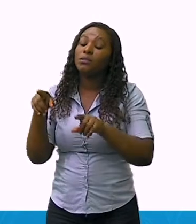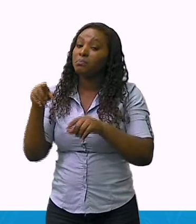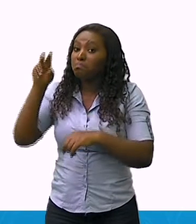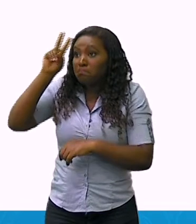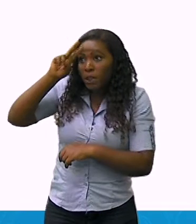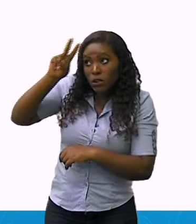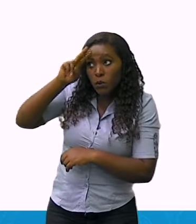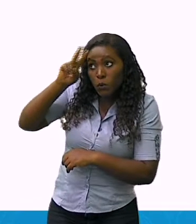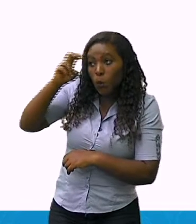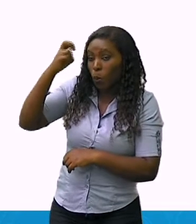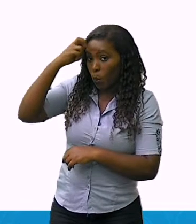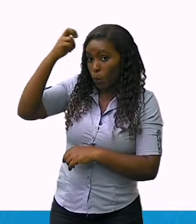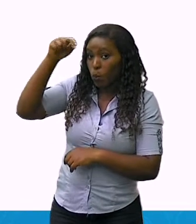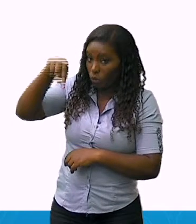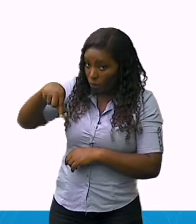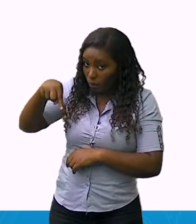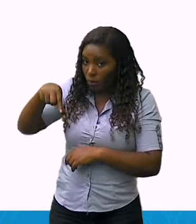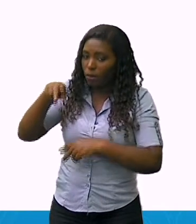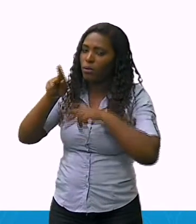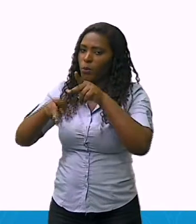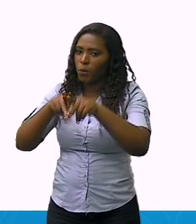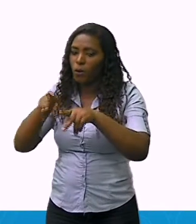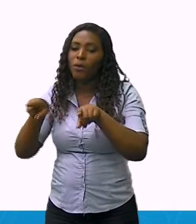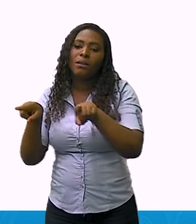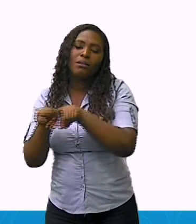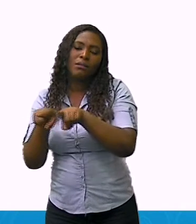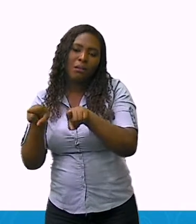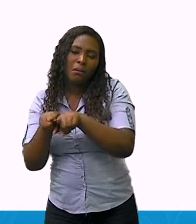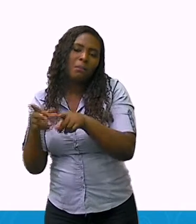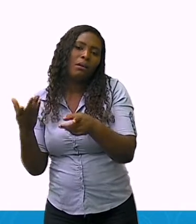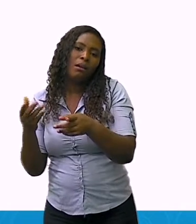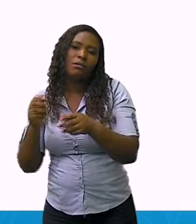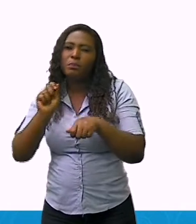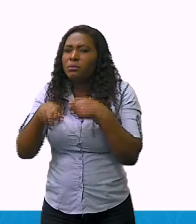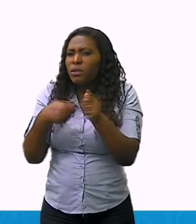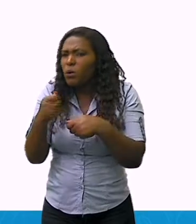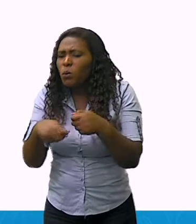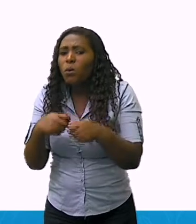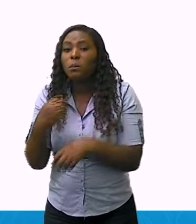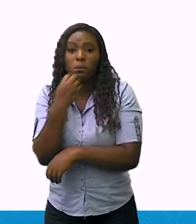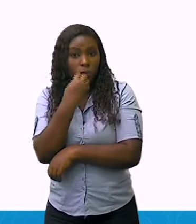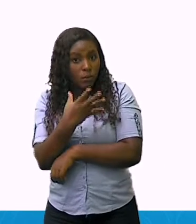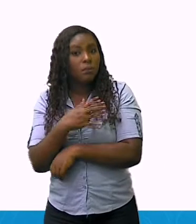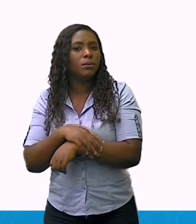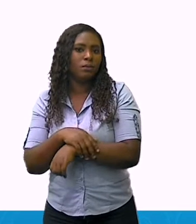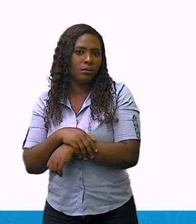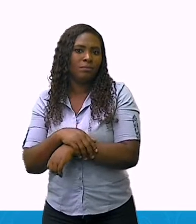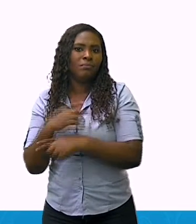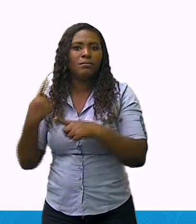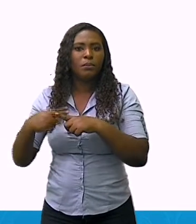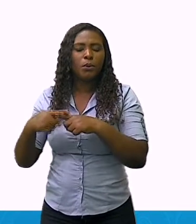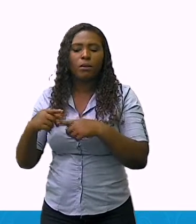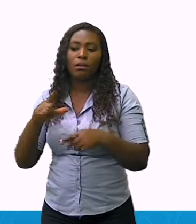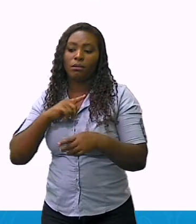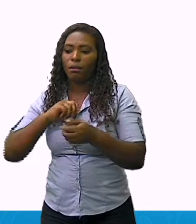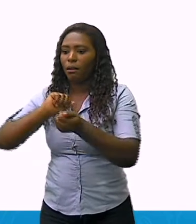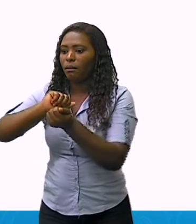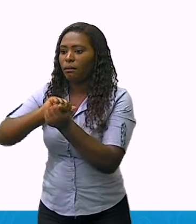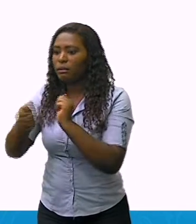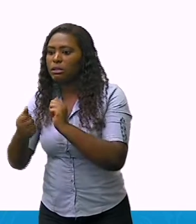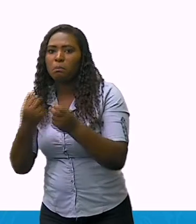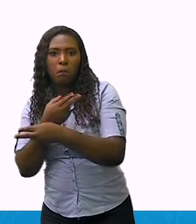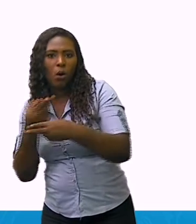é ideal para a realização de práticas de atividades aquáticas e esportes como a canoagem.